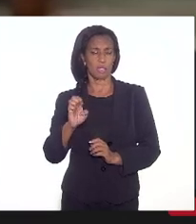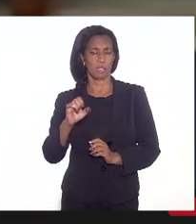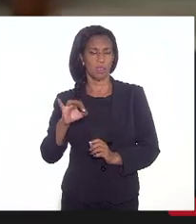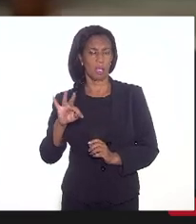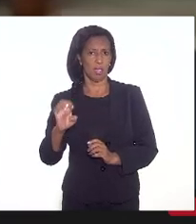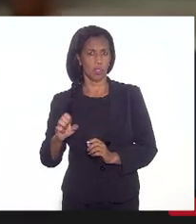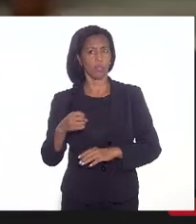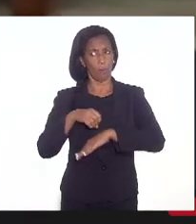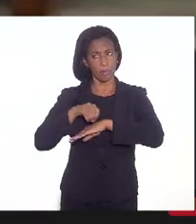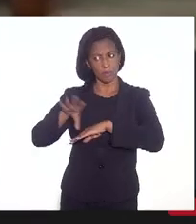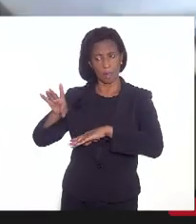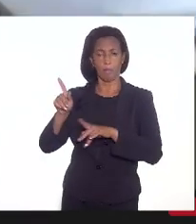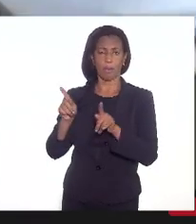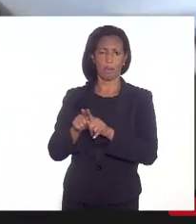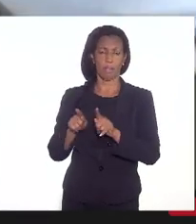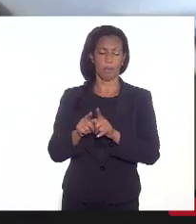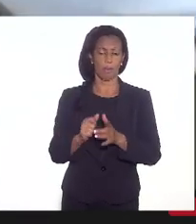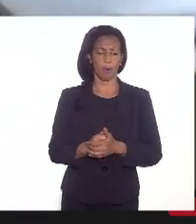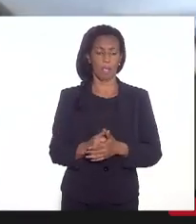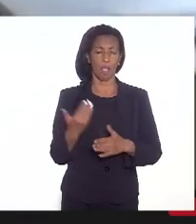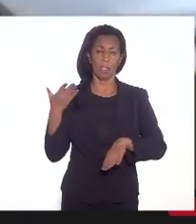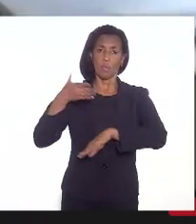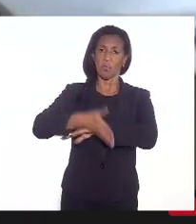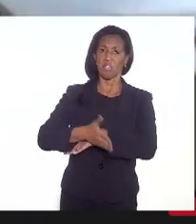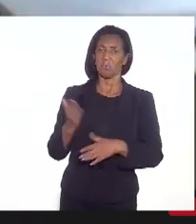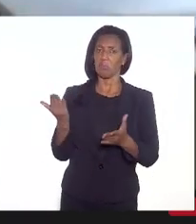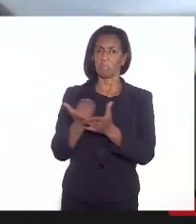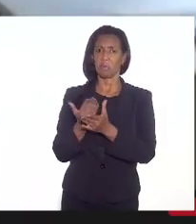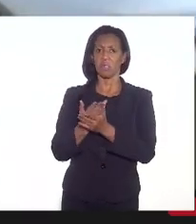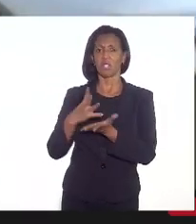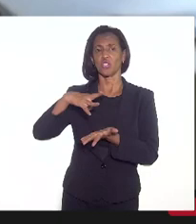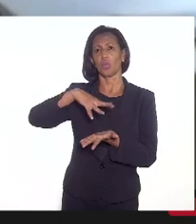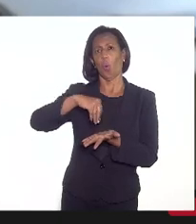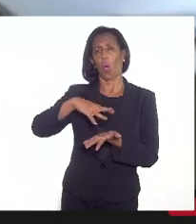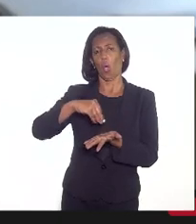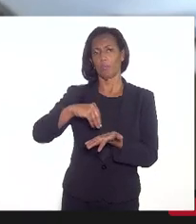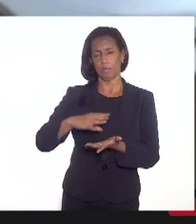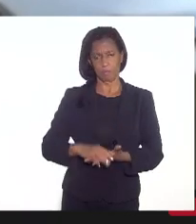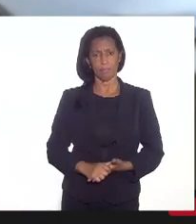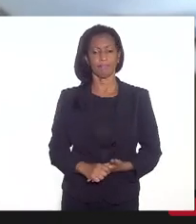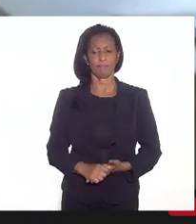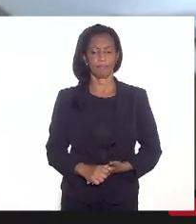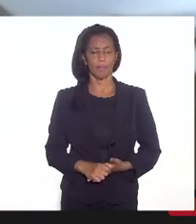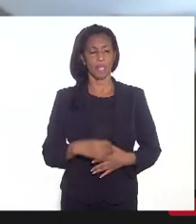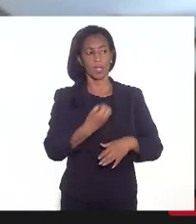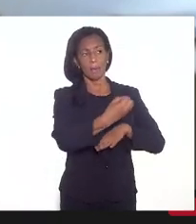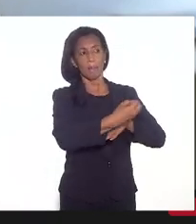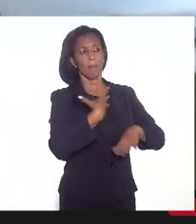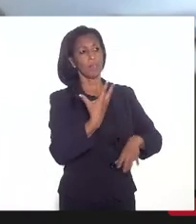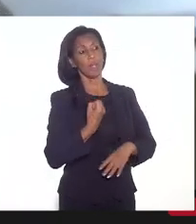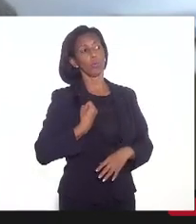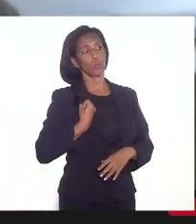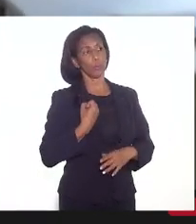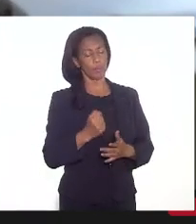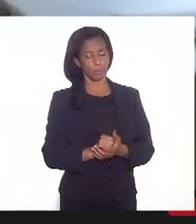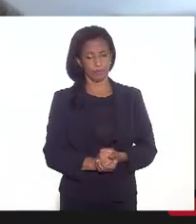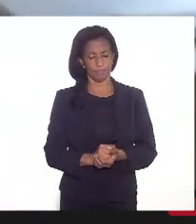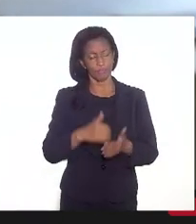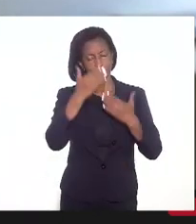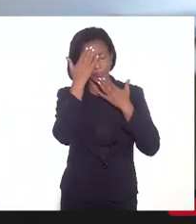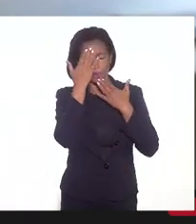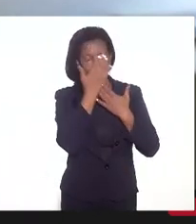encaminhar também. É, porque aí eu entro no processo SEI para tirar a cota dele, se mandar um número, eu